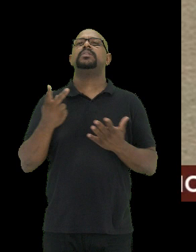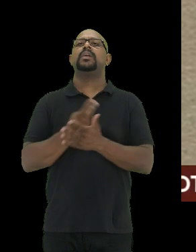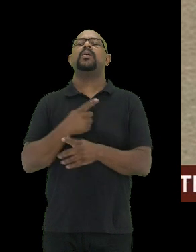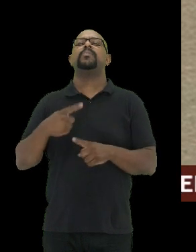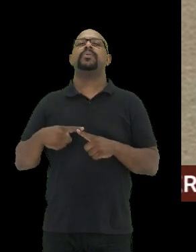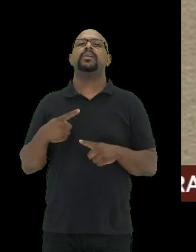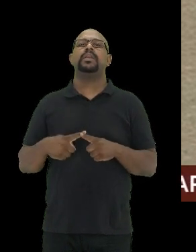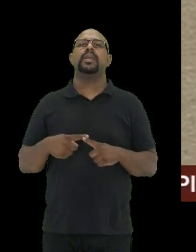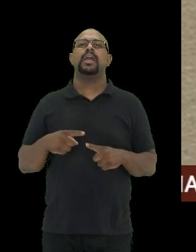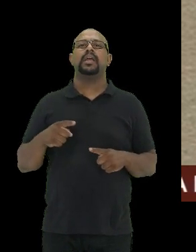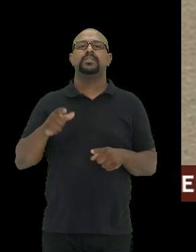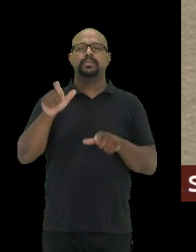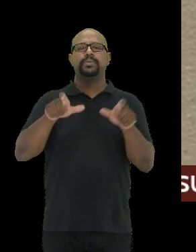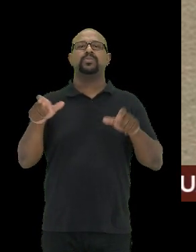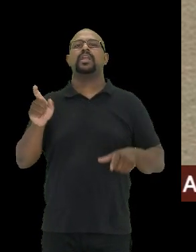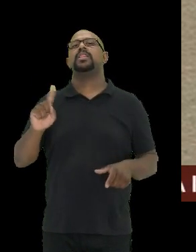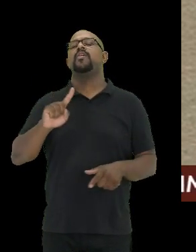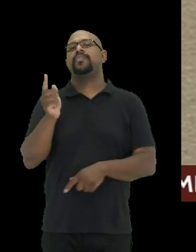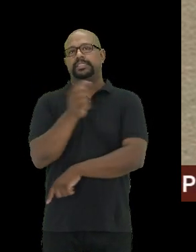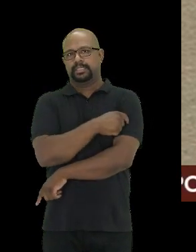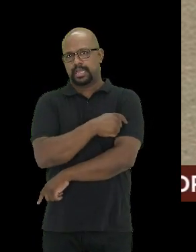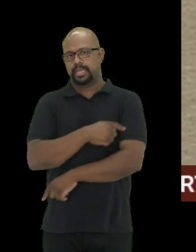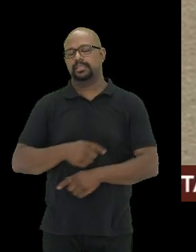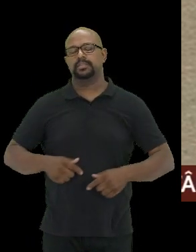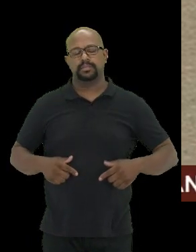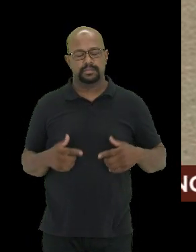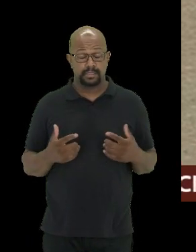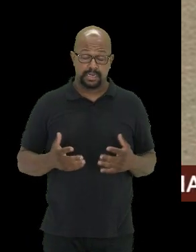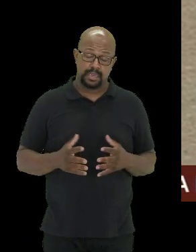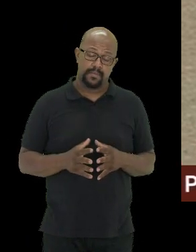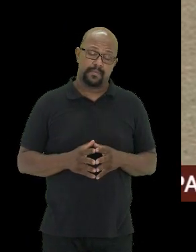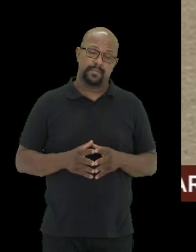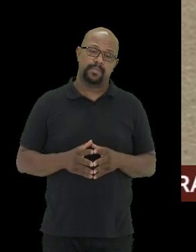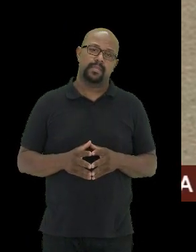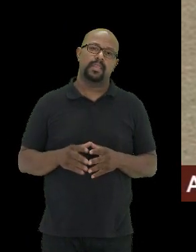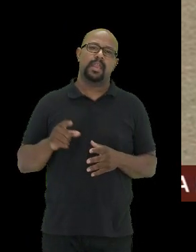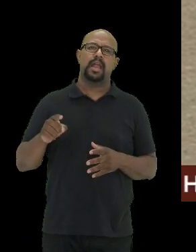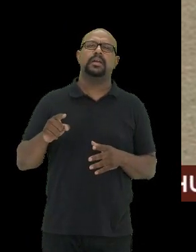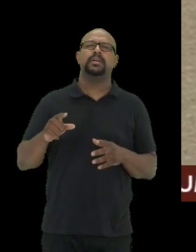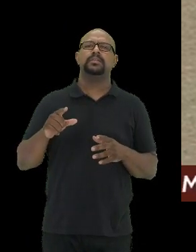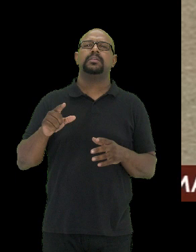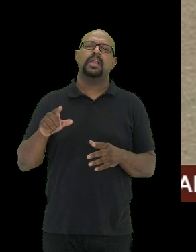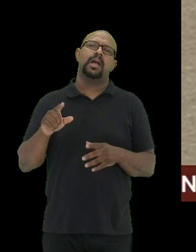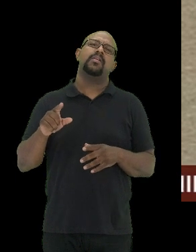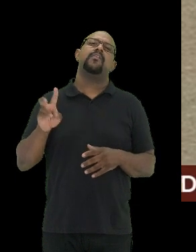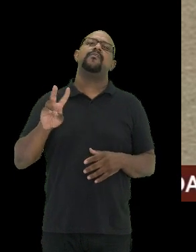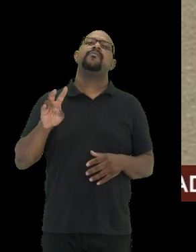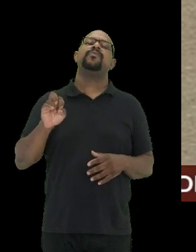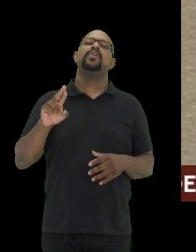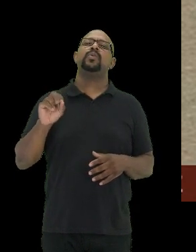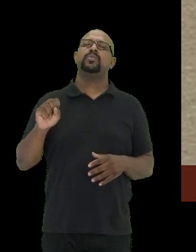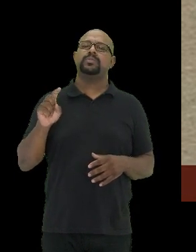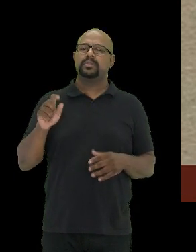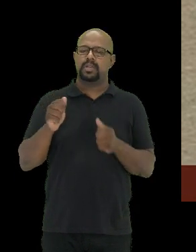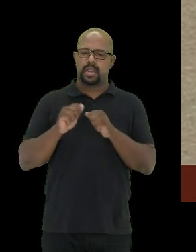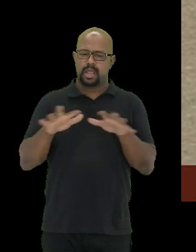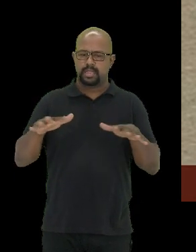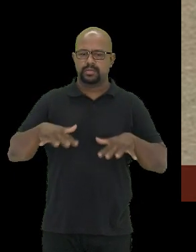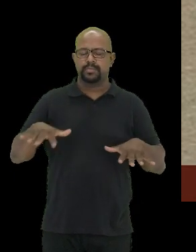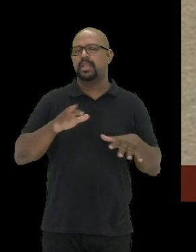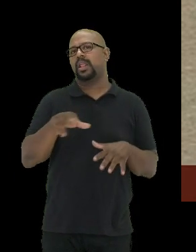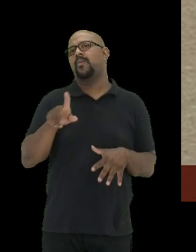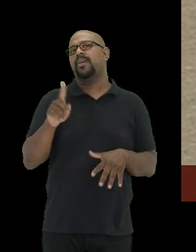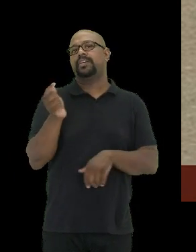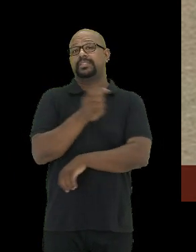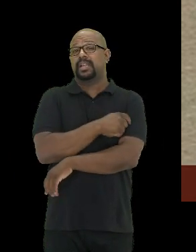conta de casos de pessoas não vacinadas. Quer dizer, a transmissão do vírus está se dando no ambiente de um não vacinado,